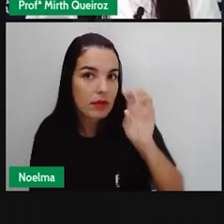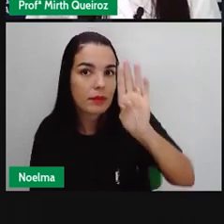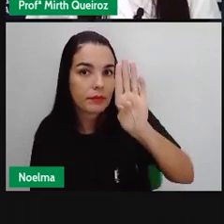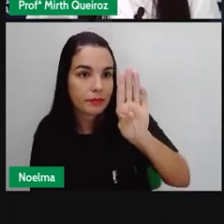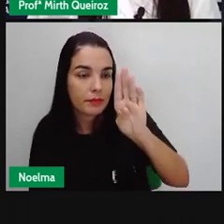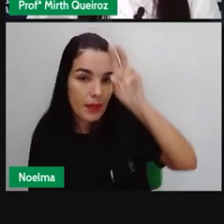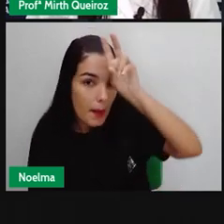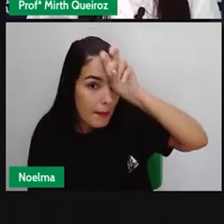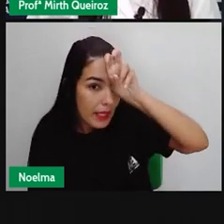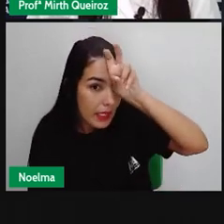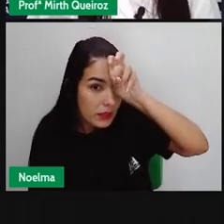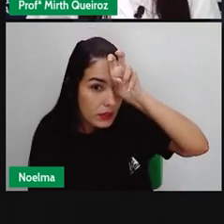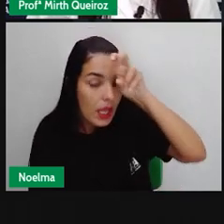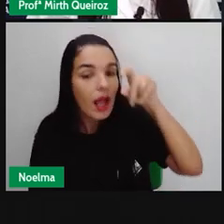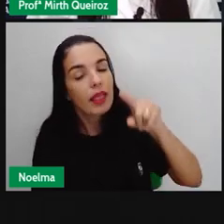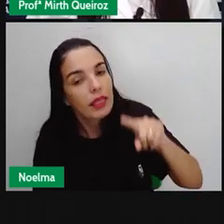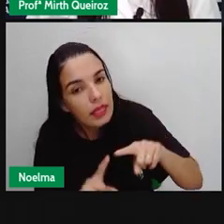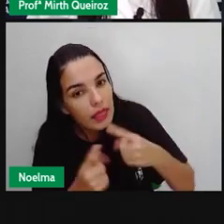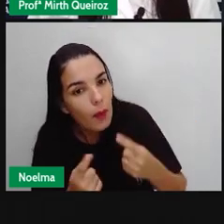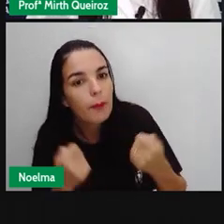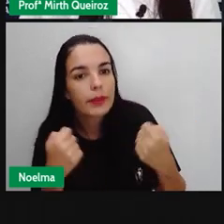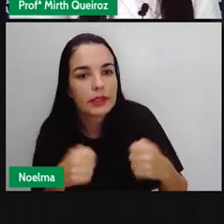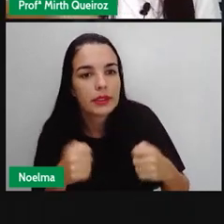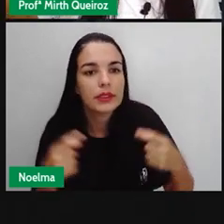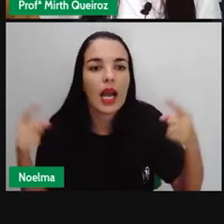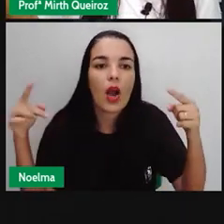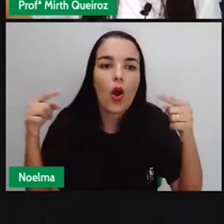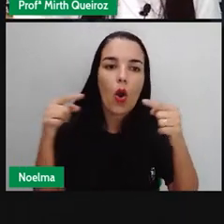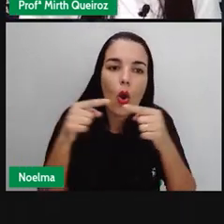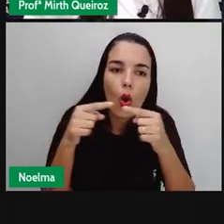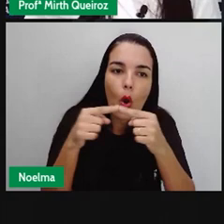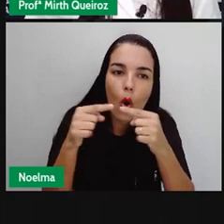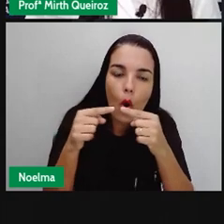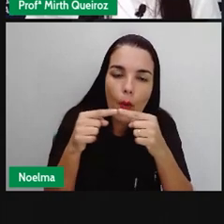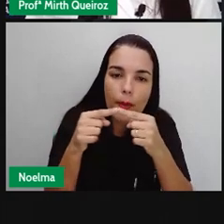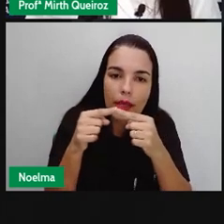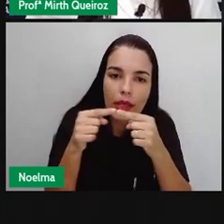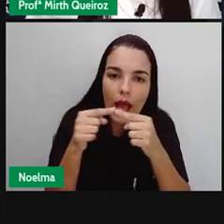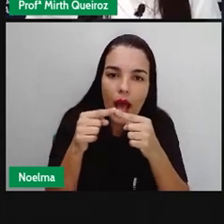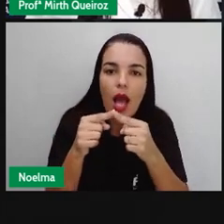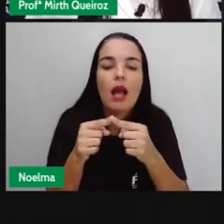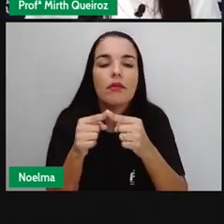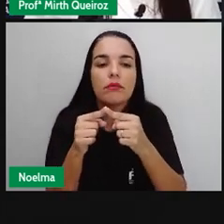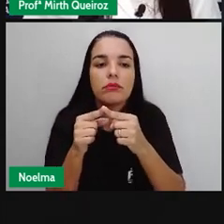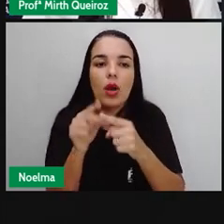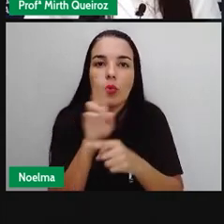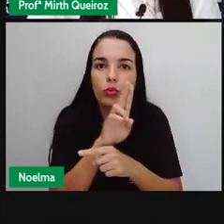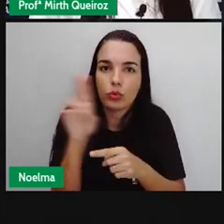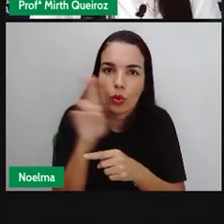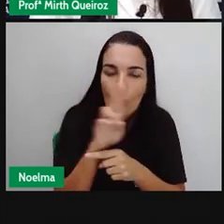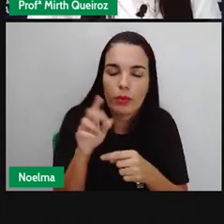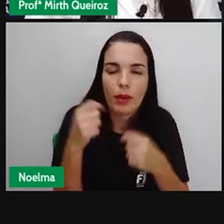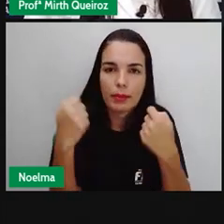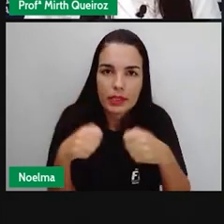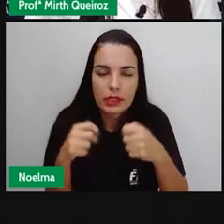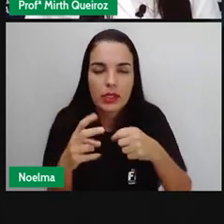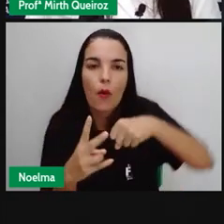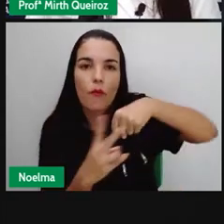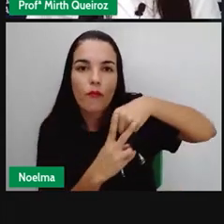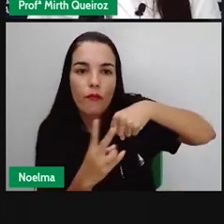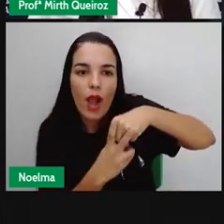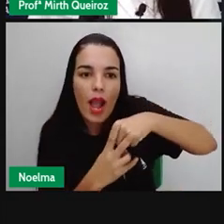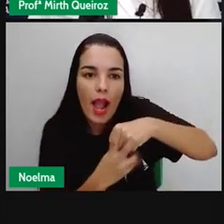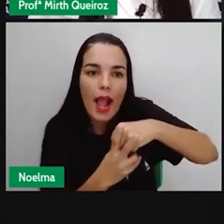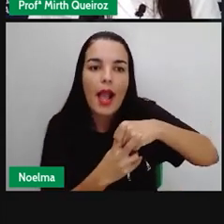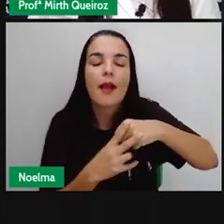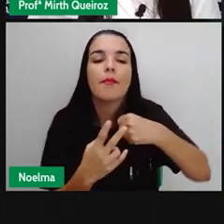Por isso que a gente fala de concordância nominal. As próximas palavras que têm relação com